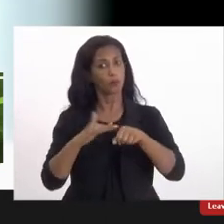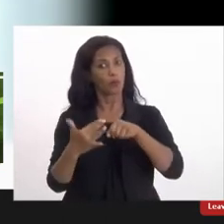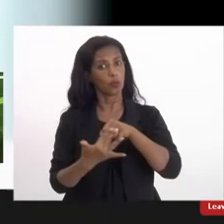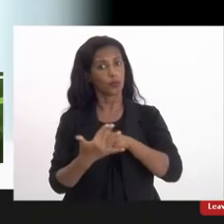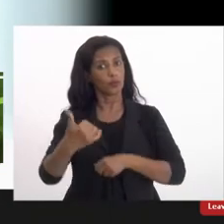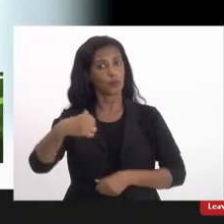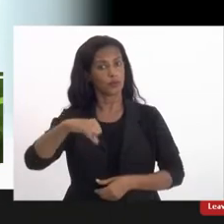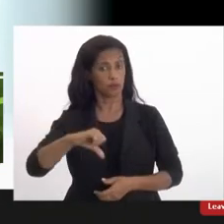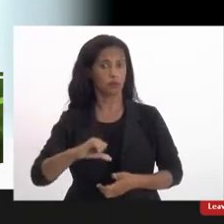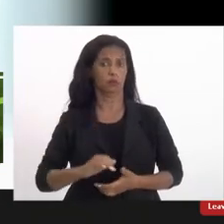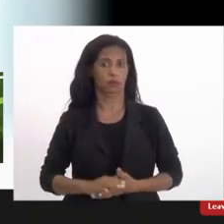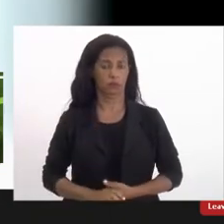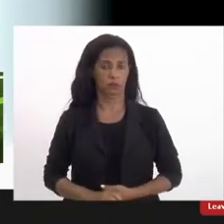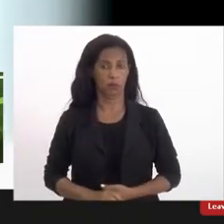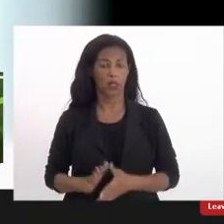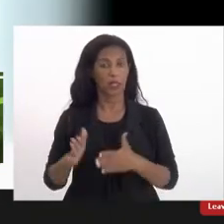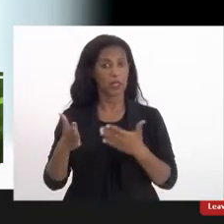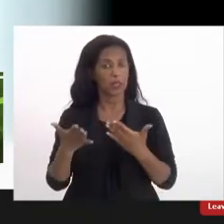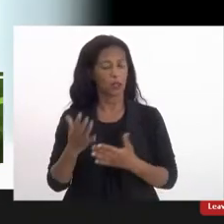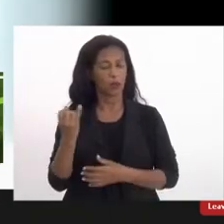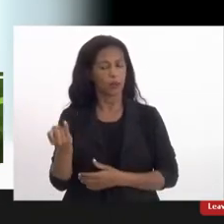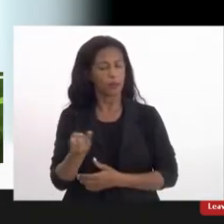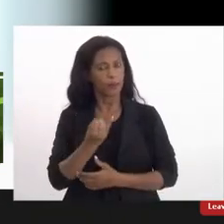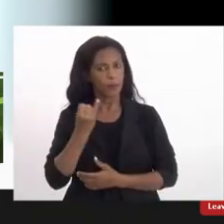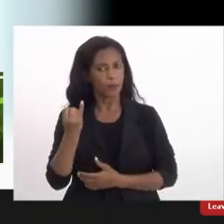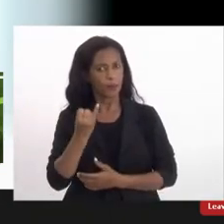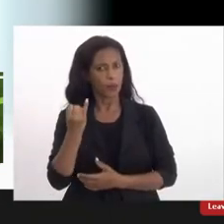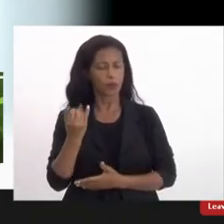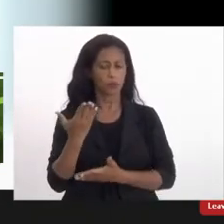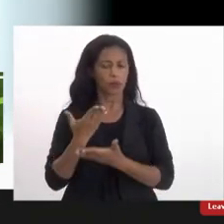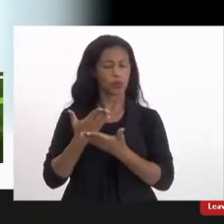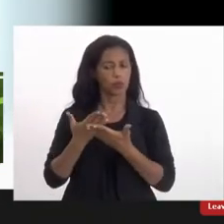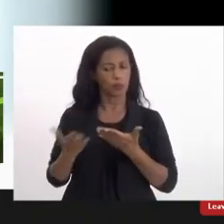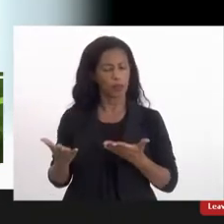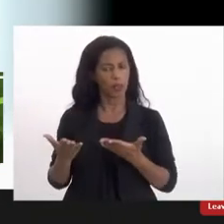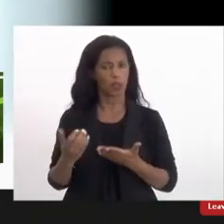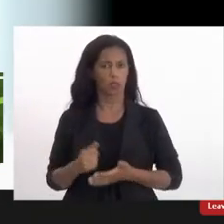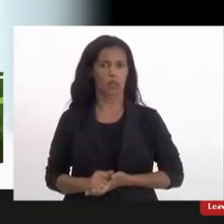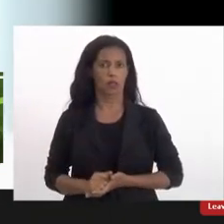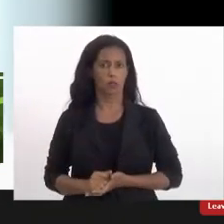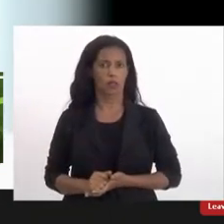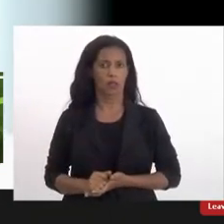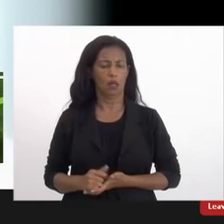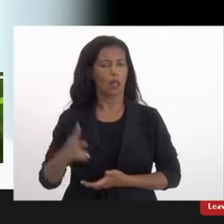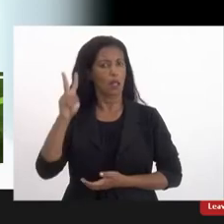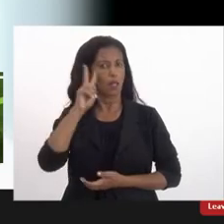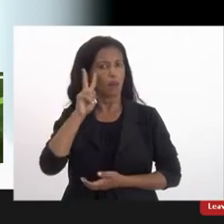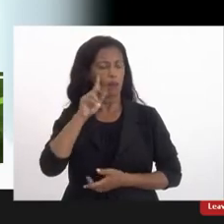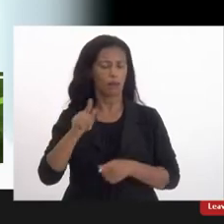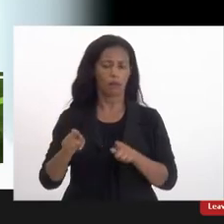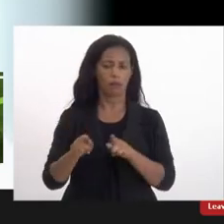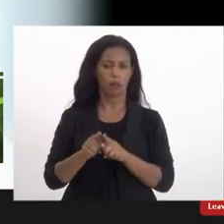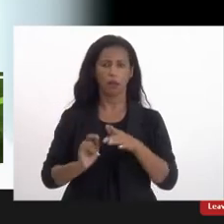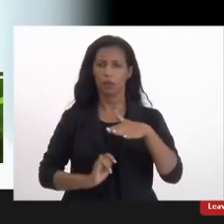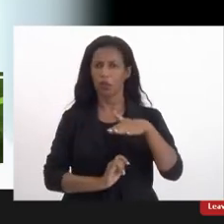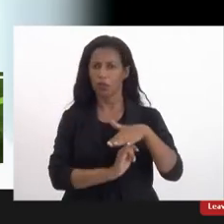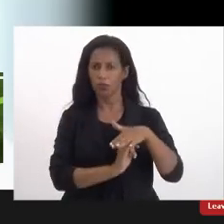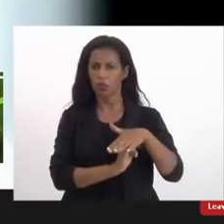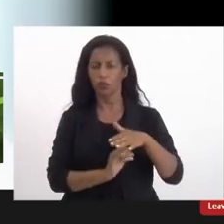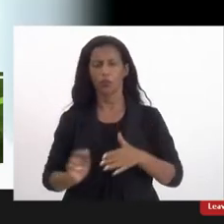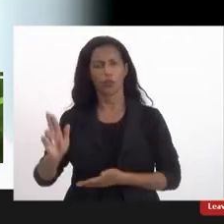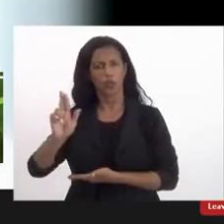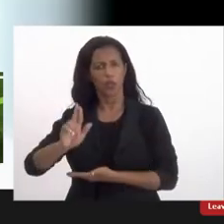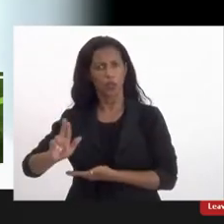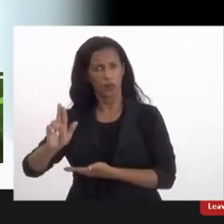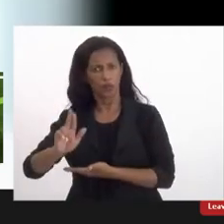sequelas da COVID. Então, é importante a gente não perder isso de vista. É importante a gente lembrar que nós temos institutos e universidades